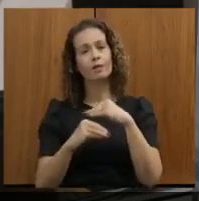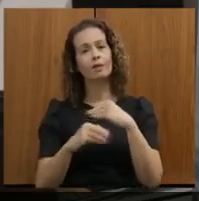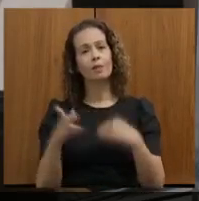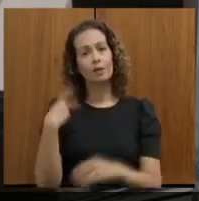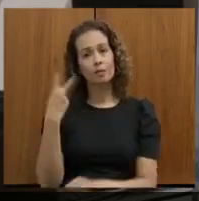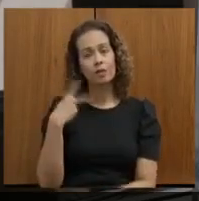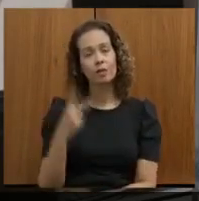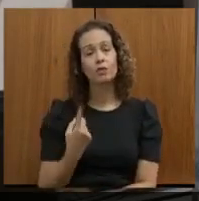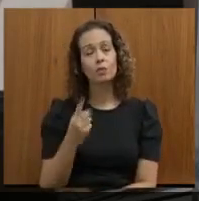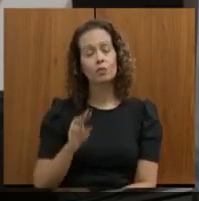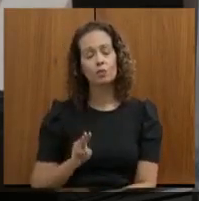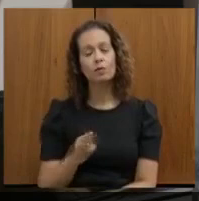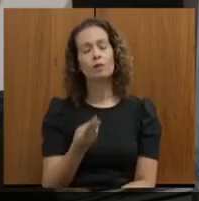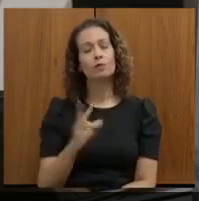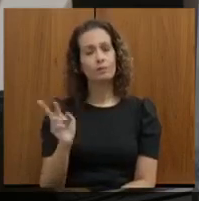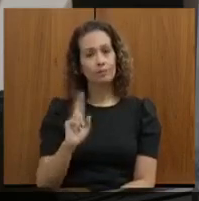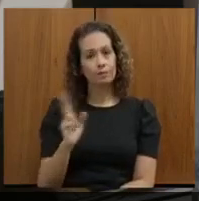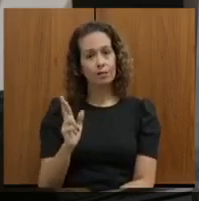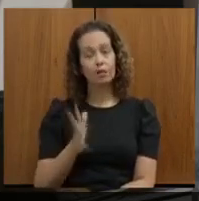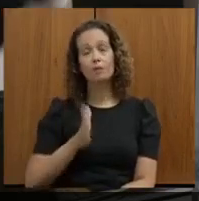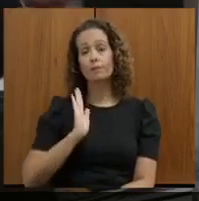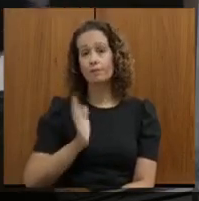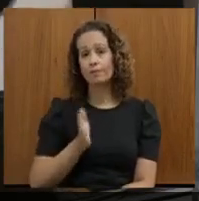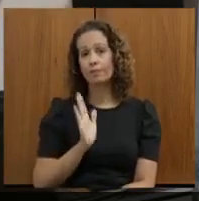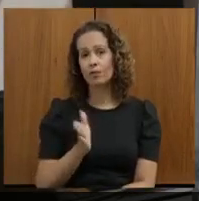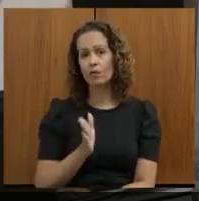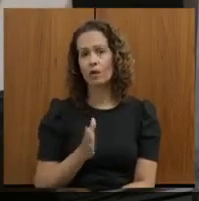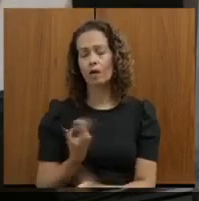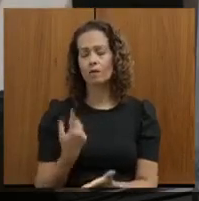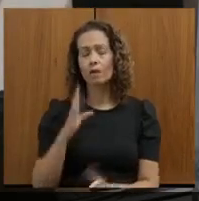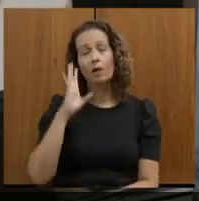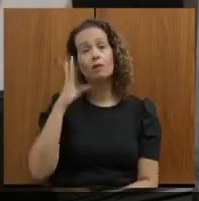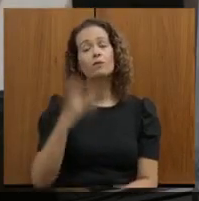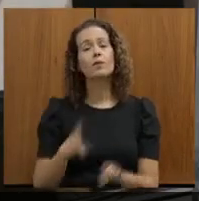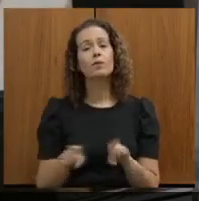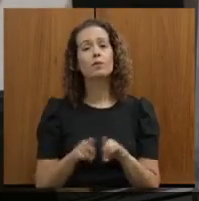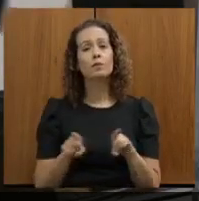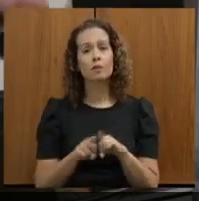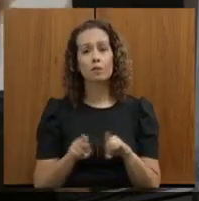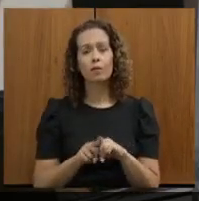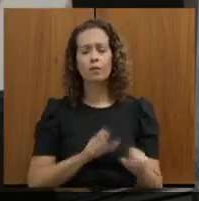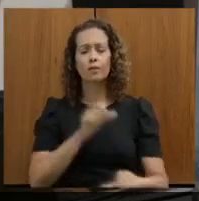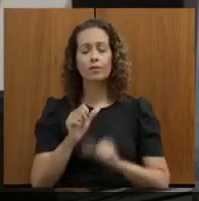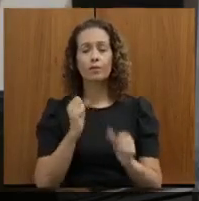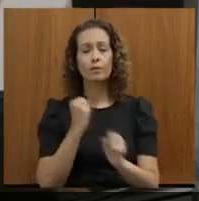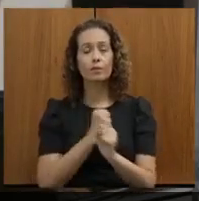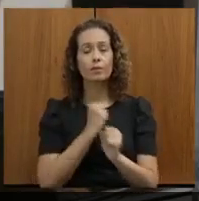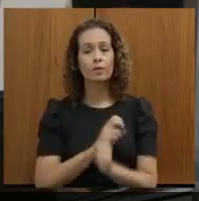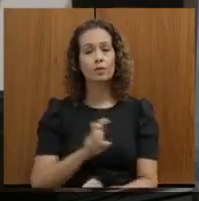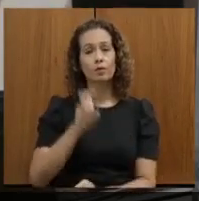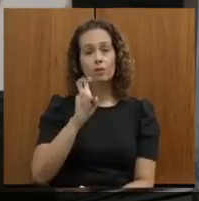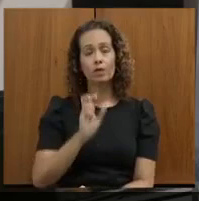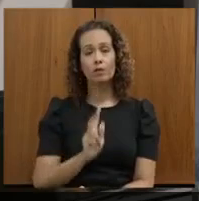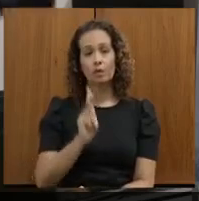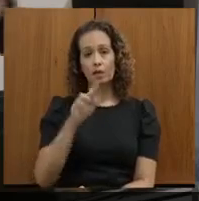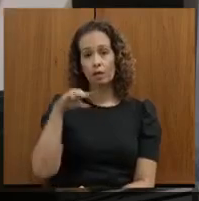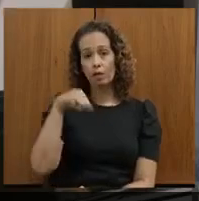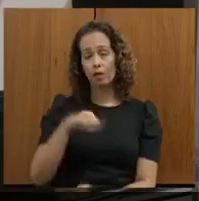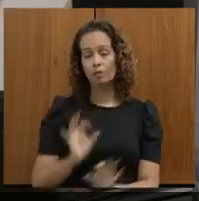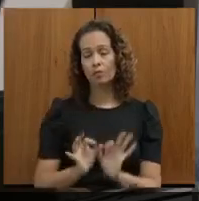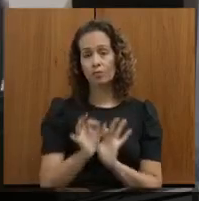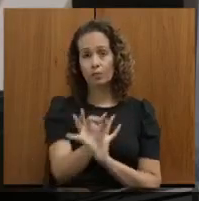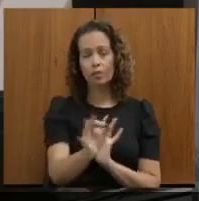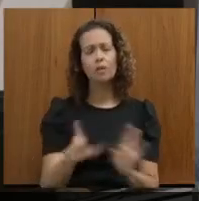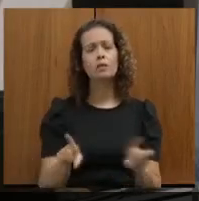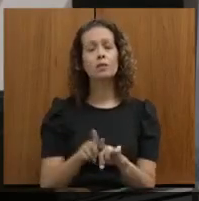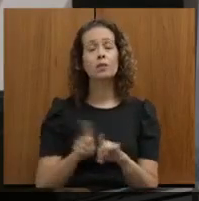reais. Vossa excelência já determinou também a recuperação de cinco quilômetros. Vossa excelência também